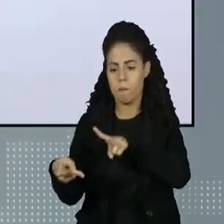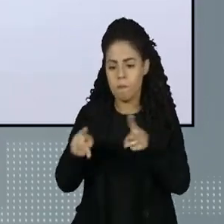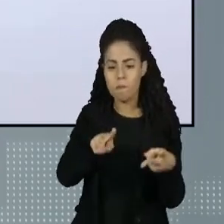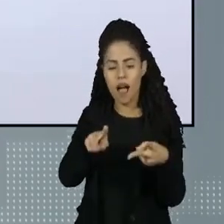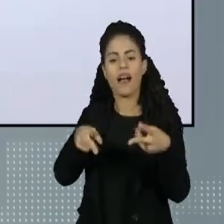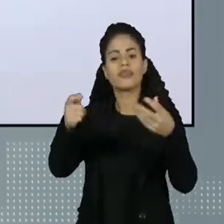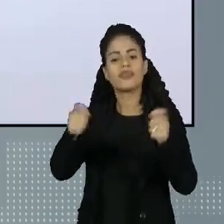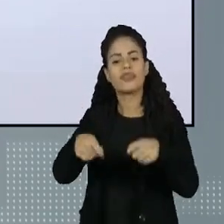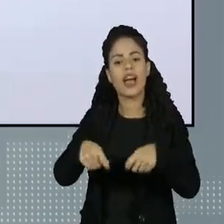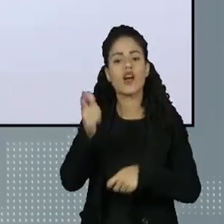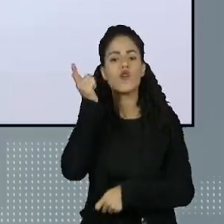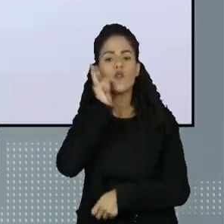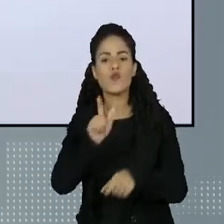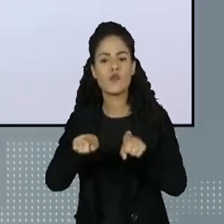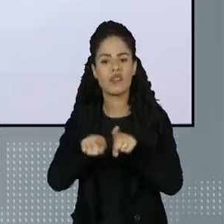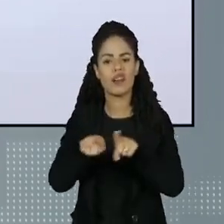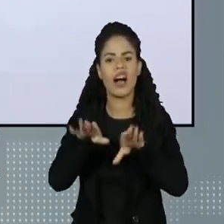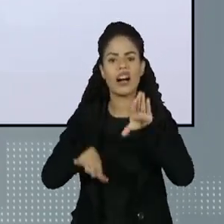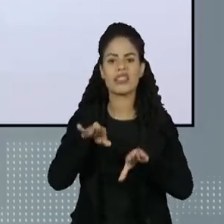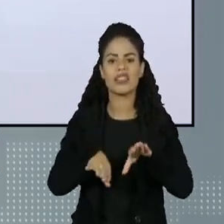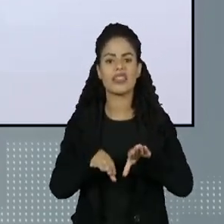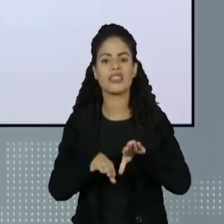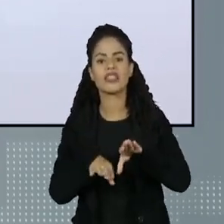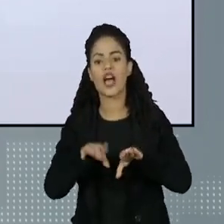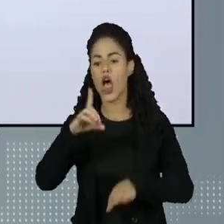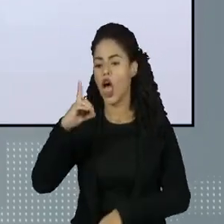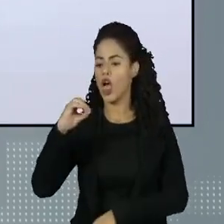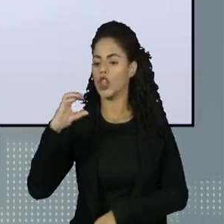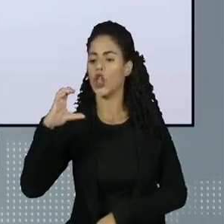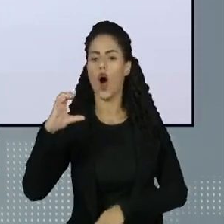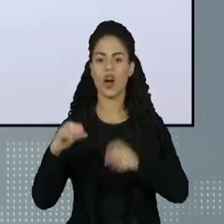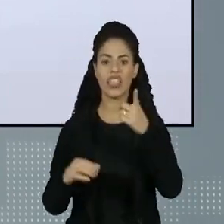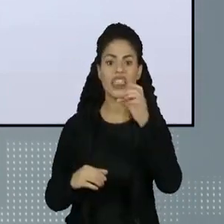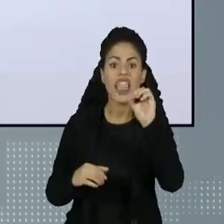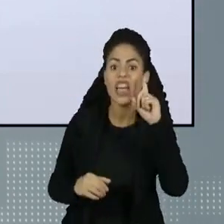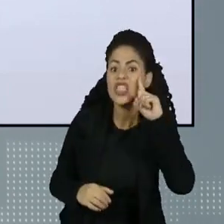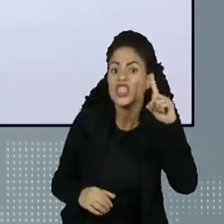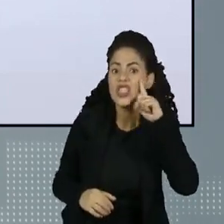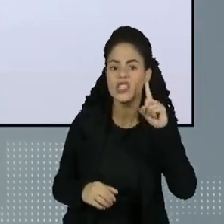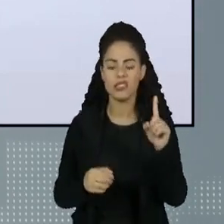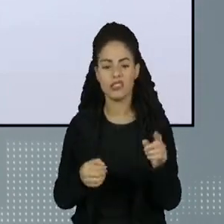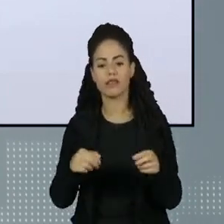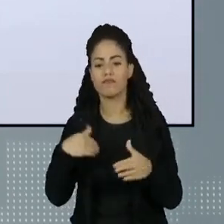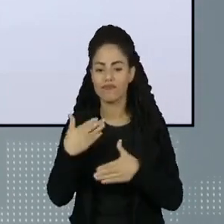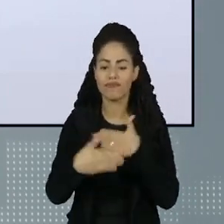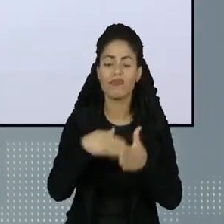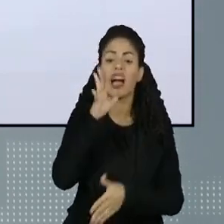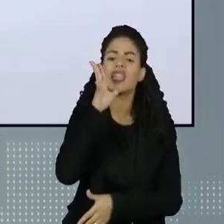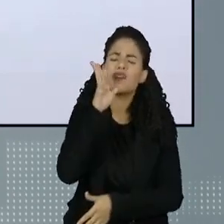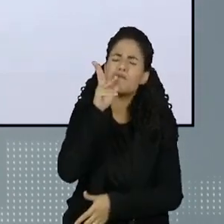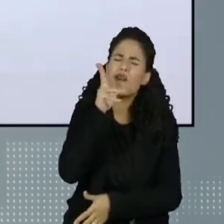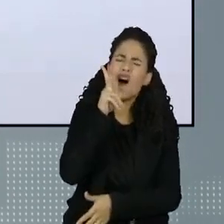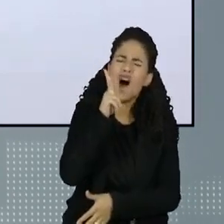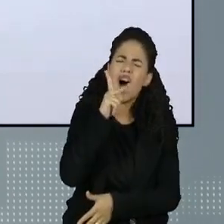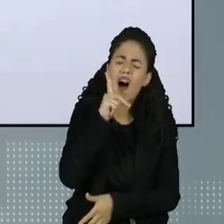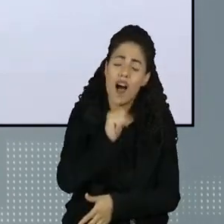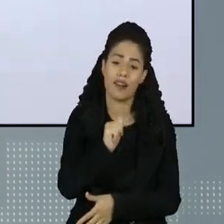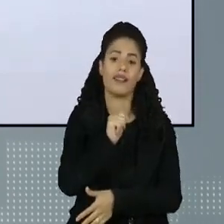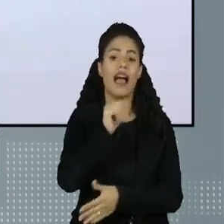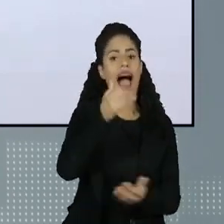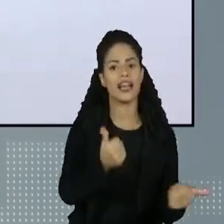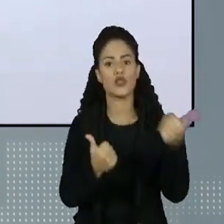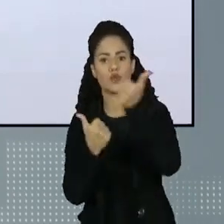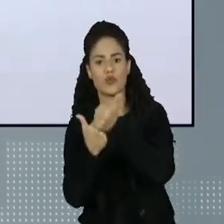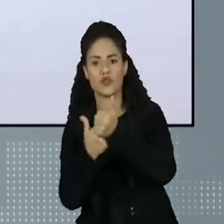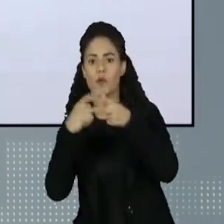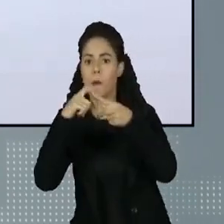que antes demorava 10 dias, tinha que passar por 3 cartórios, 8 assinaturas, reconhecimento de firma, provavelmente isso vai